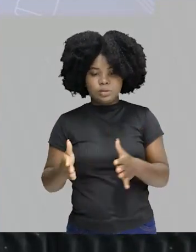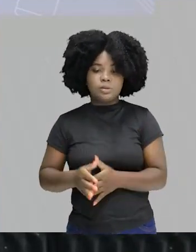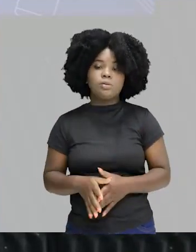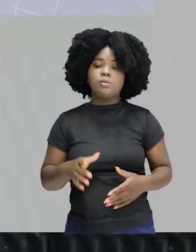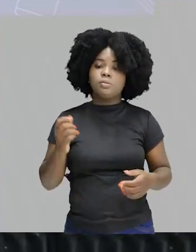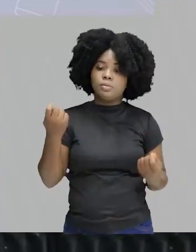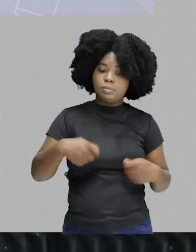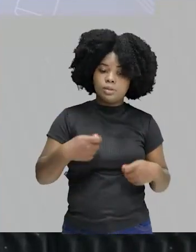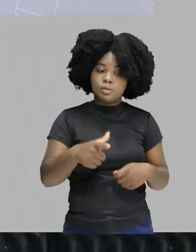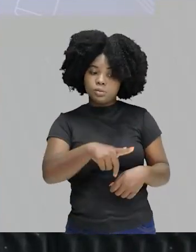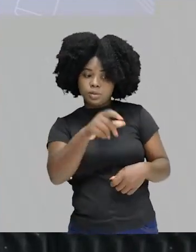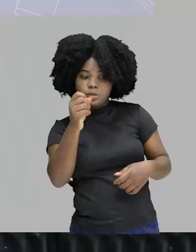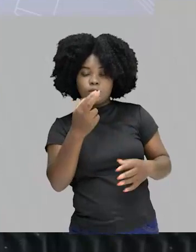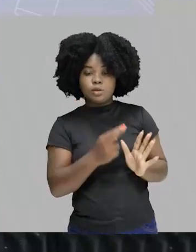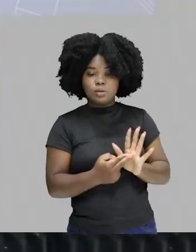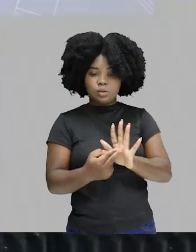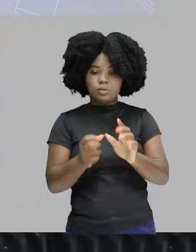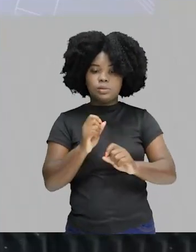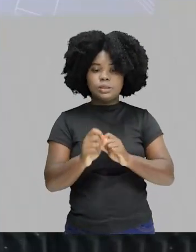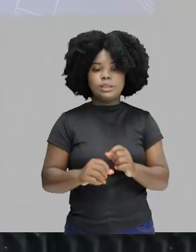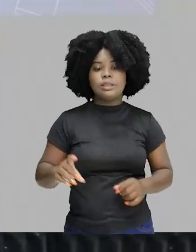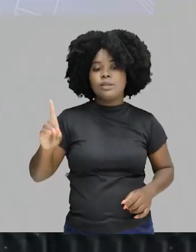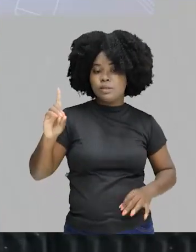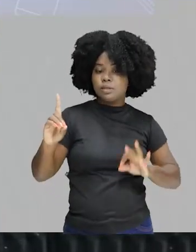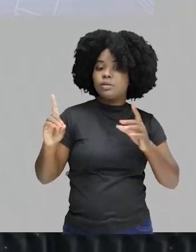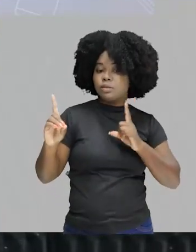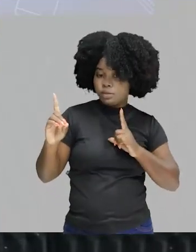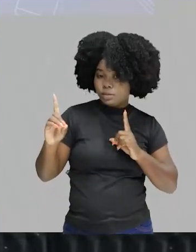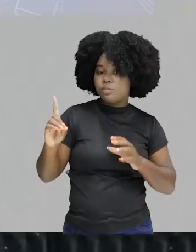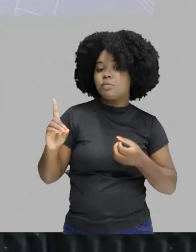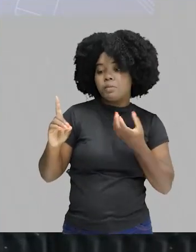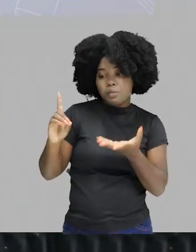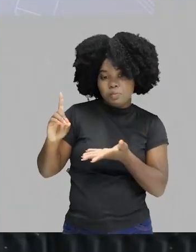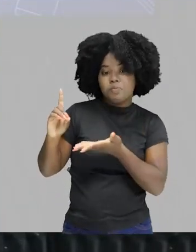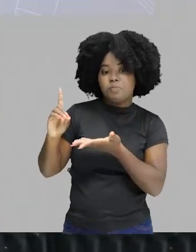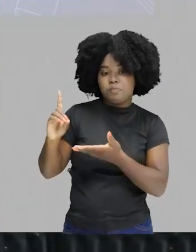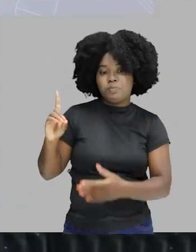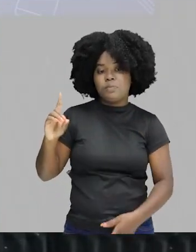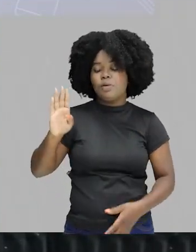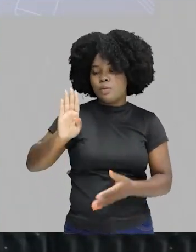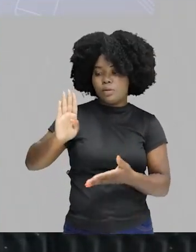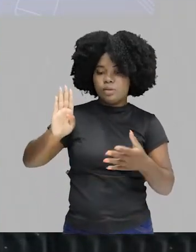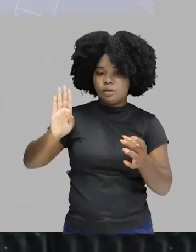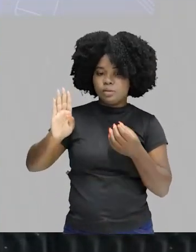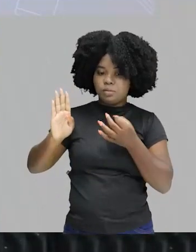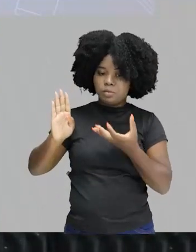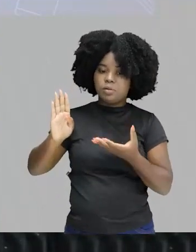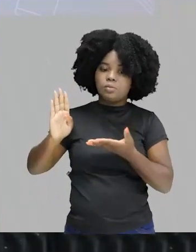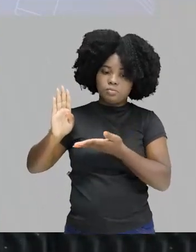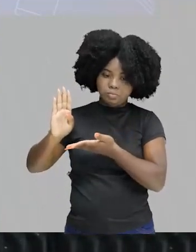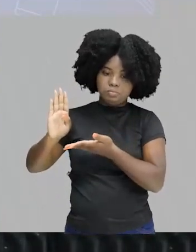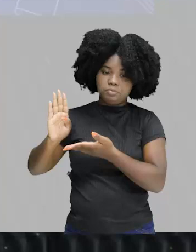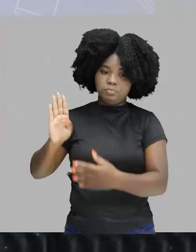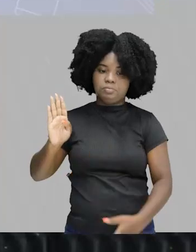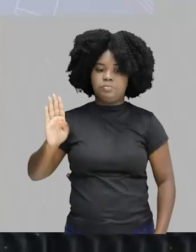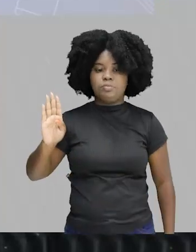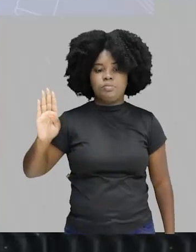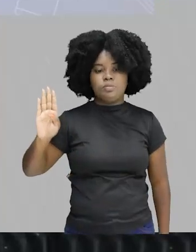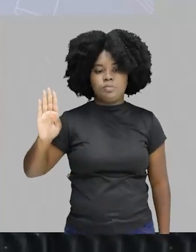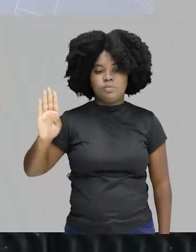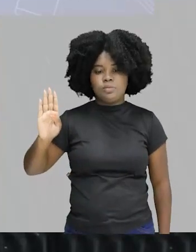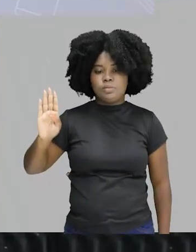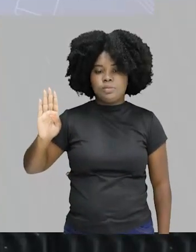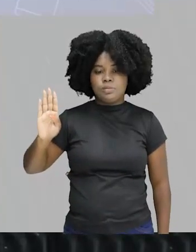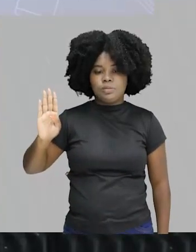representantes. Aí na letra B nós temos democracia representativa. Uma boa sugestão, obviamente. Já percebemos que a resposta tende a ser esta aqui.